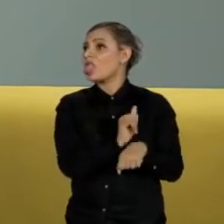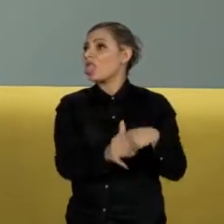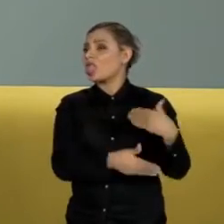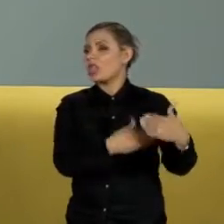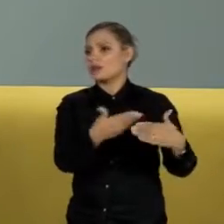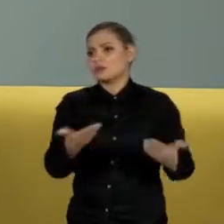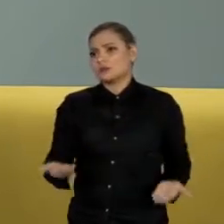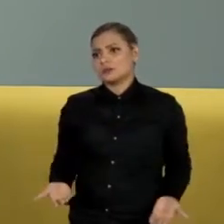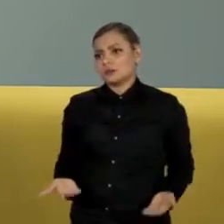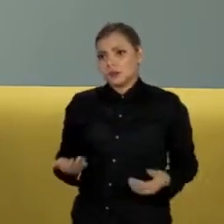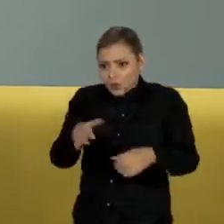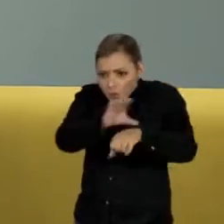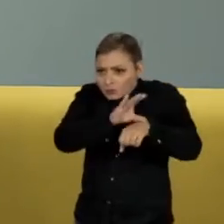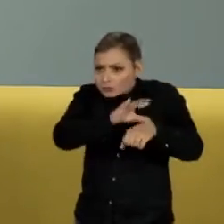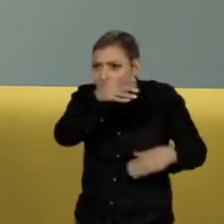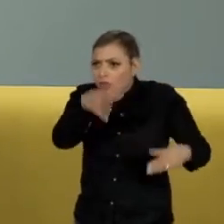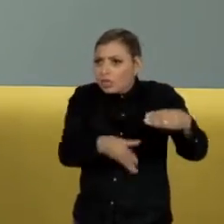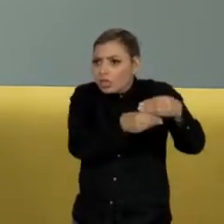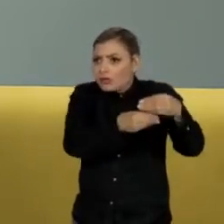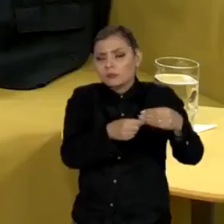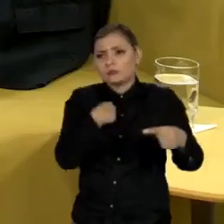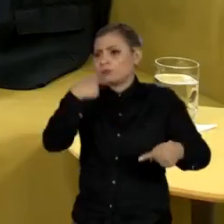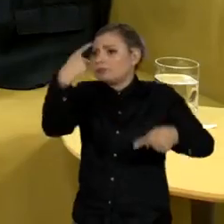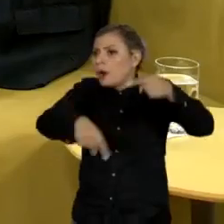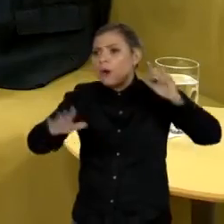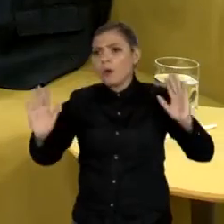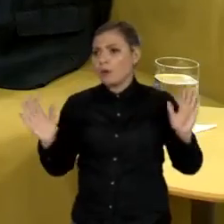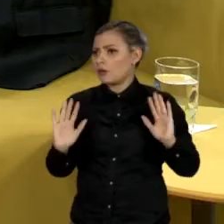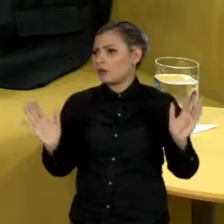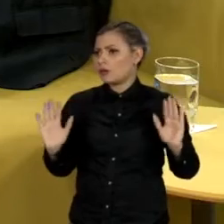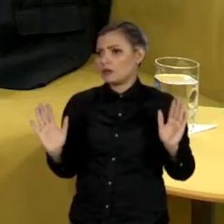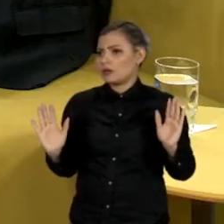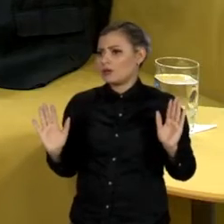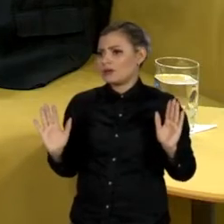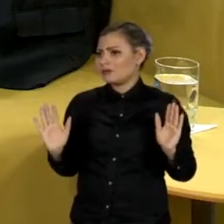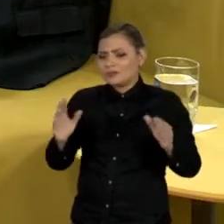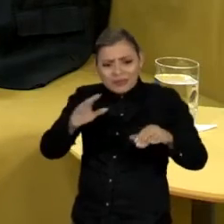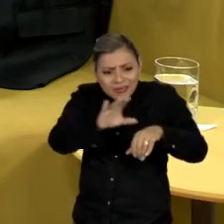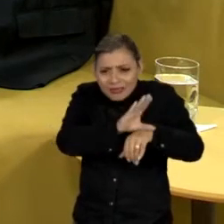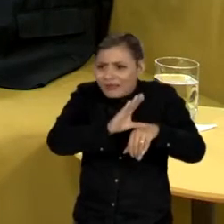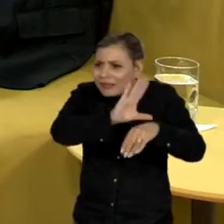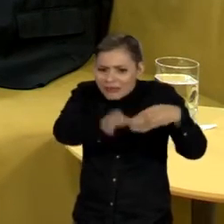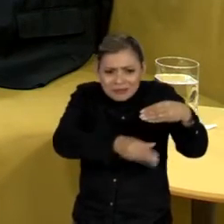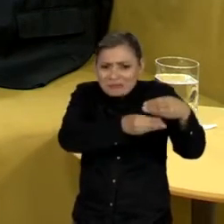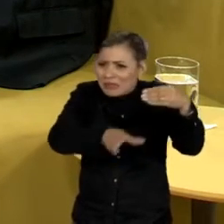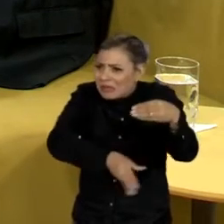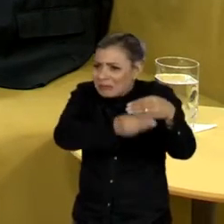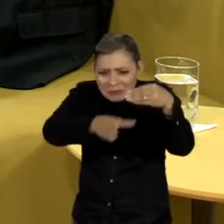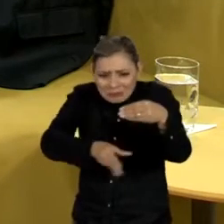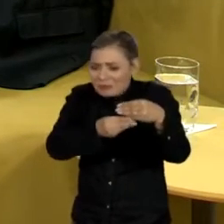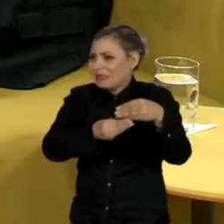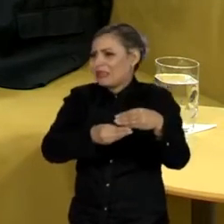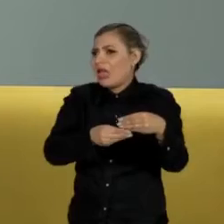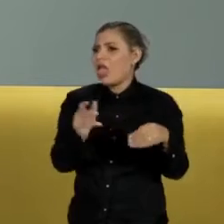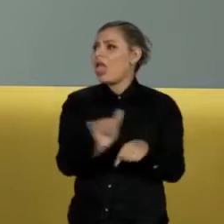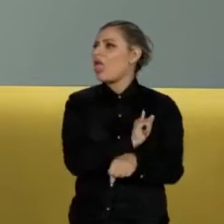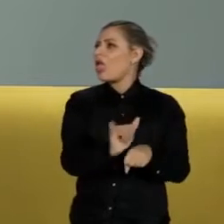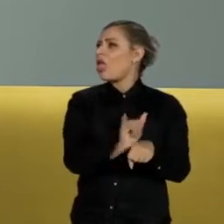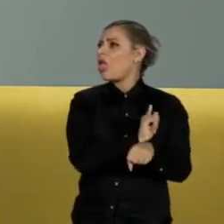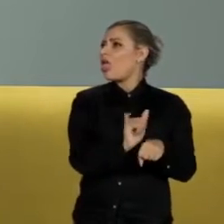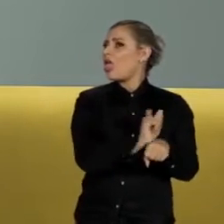constitucionalista algum que sustente o contrário. Não cabe emenda constitucional para derrubar